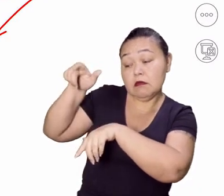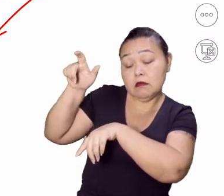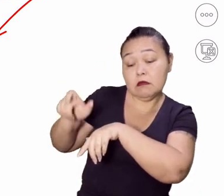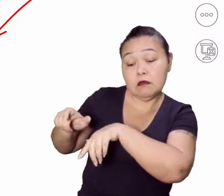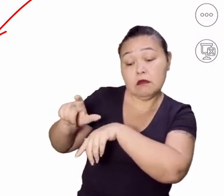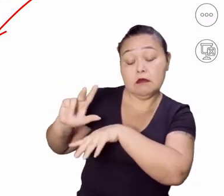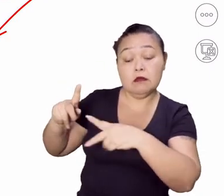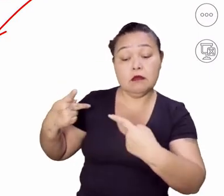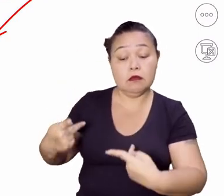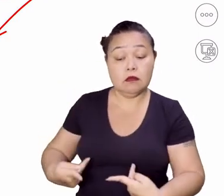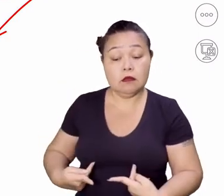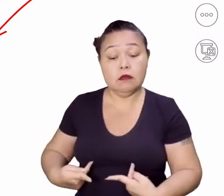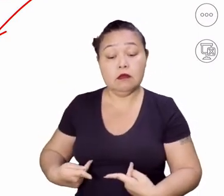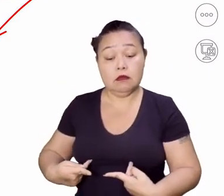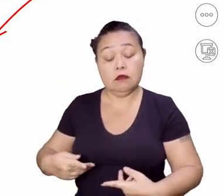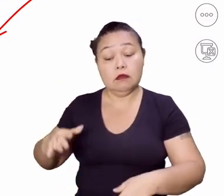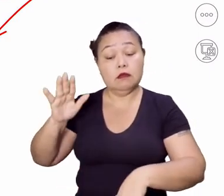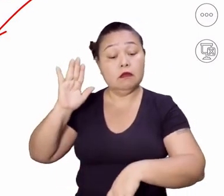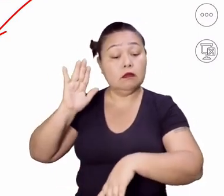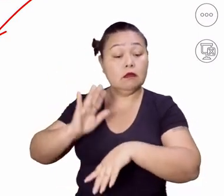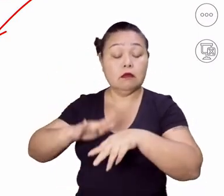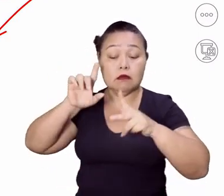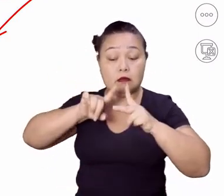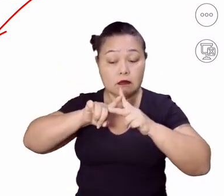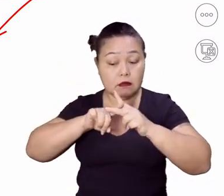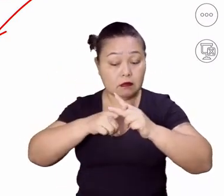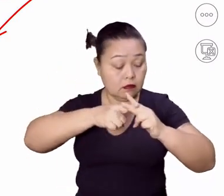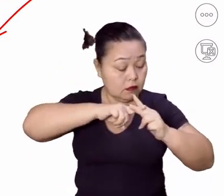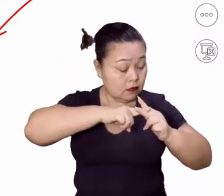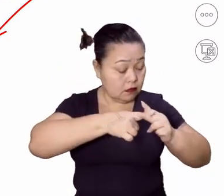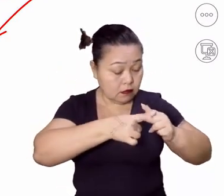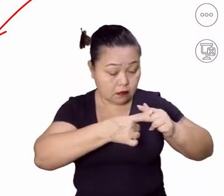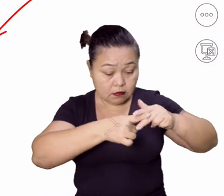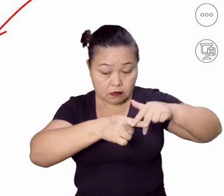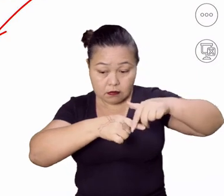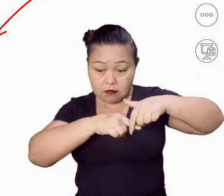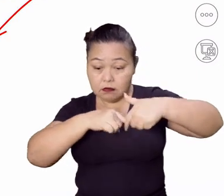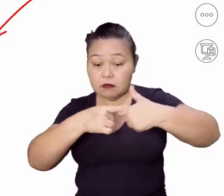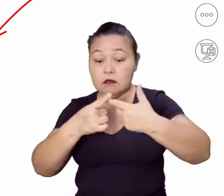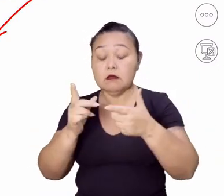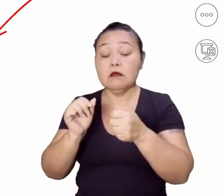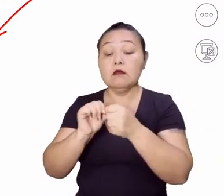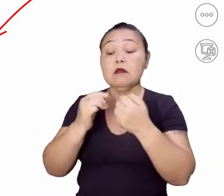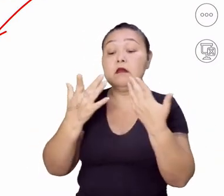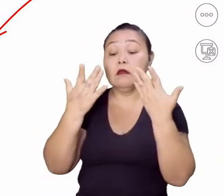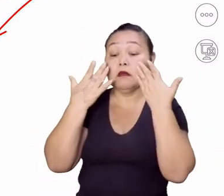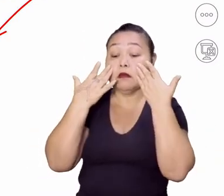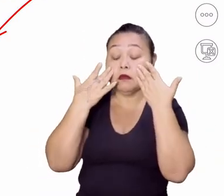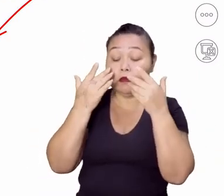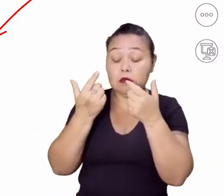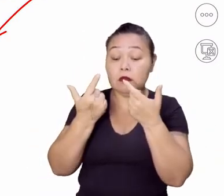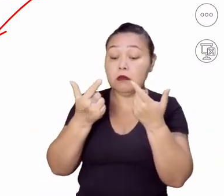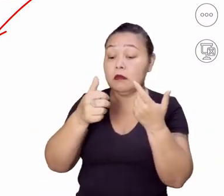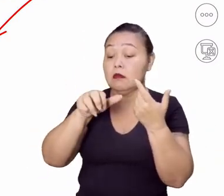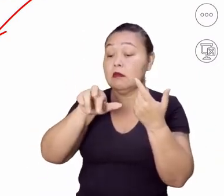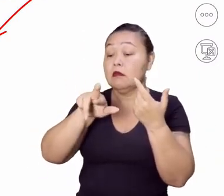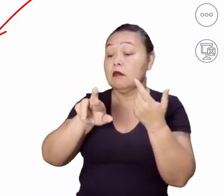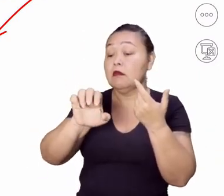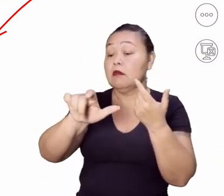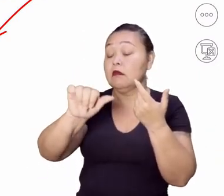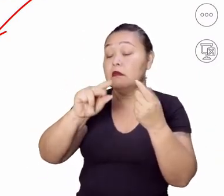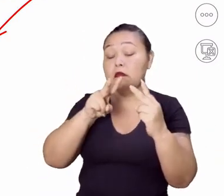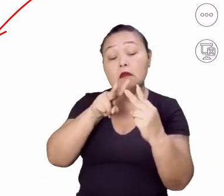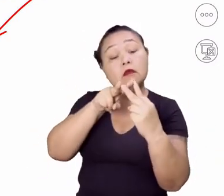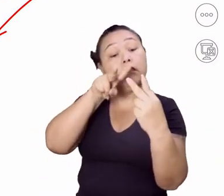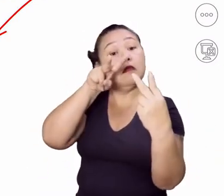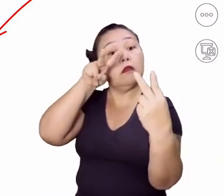funções humanas, das atividades humanas, né? A realidade aumentada, né? A realidade virtual,